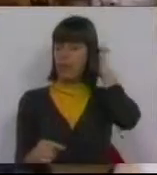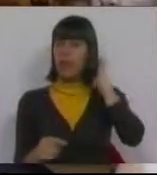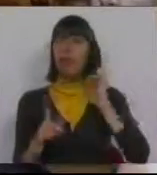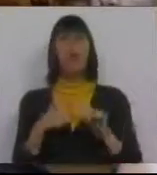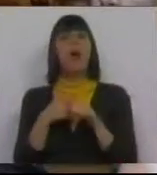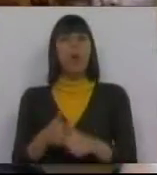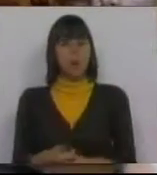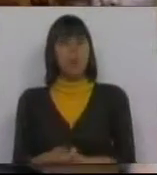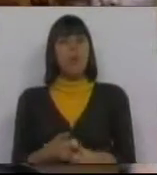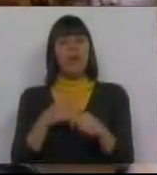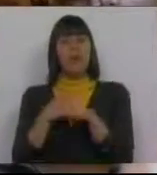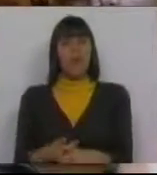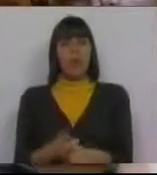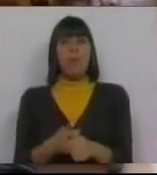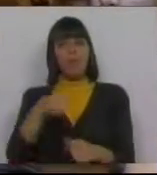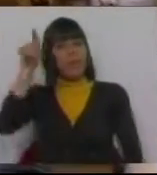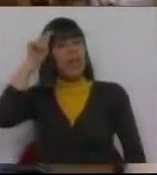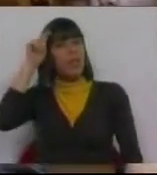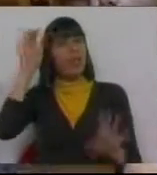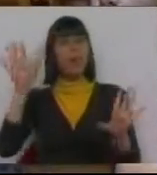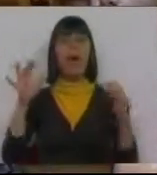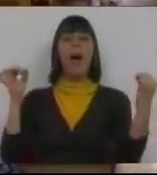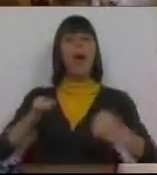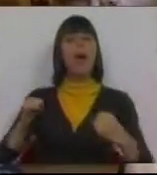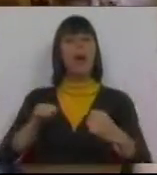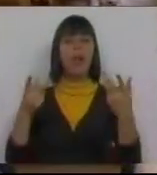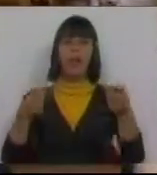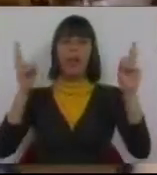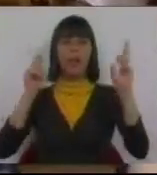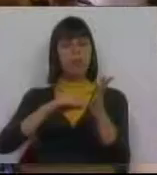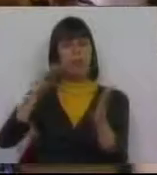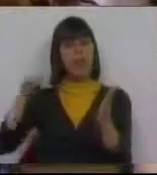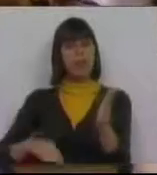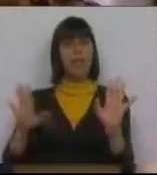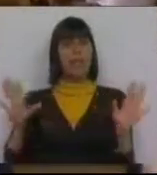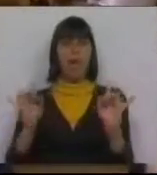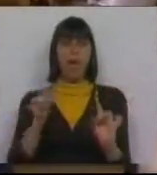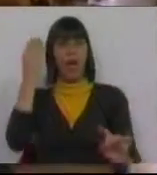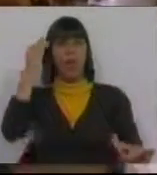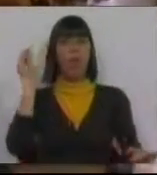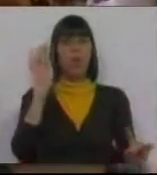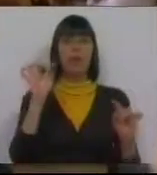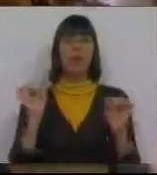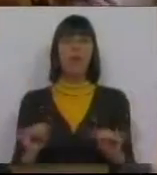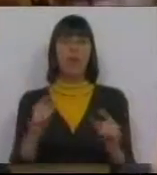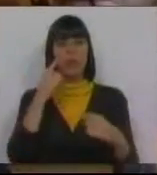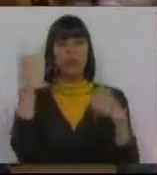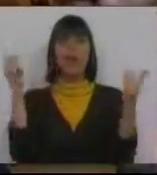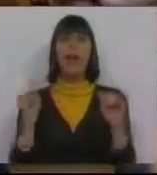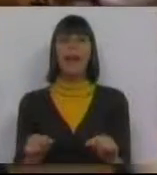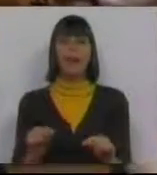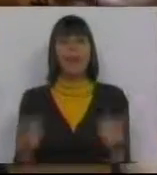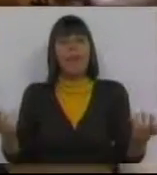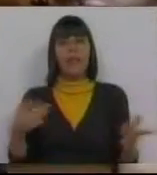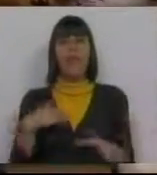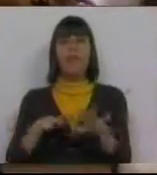cumpram e respeitem os acordos livremente assinados. É esta recomendação que hoje trazemos aqui